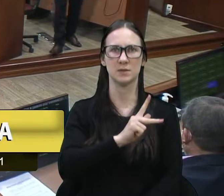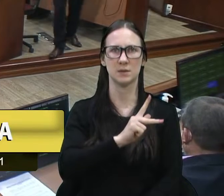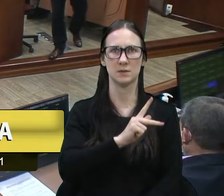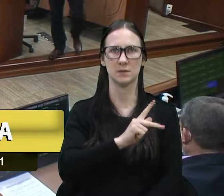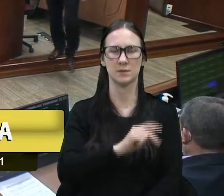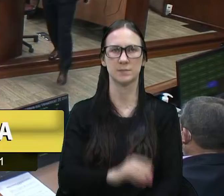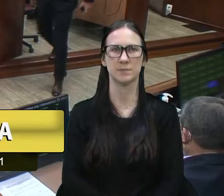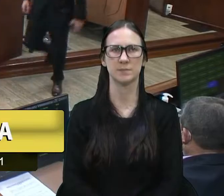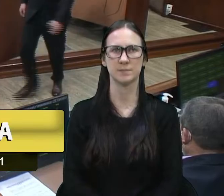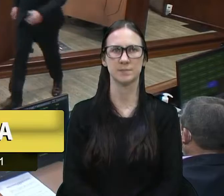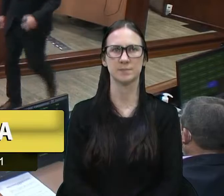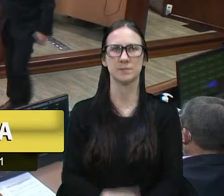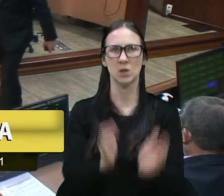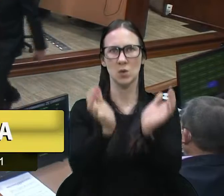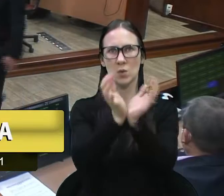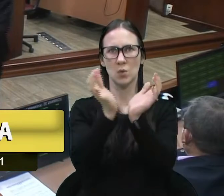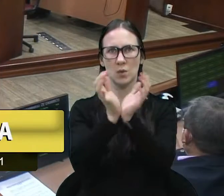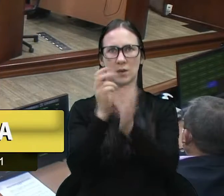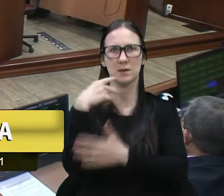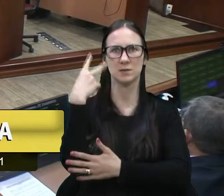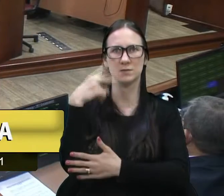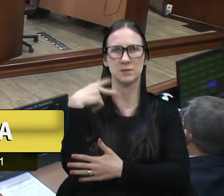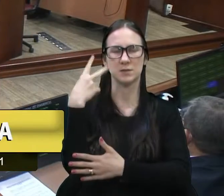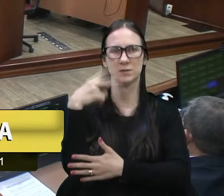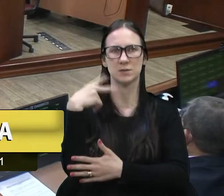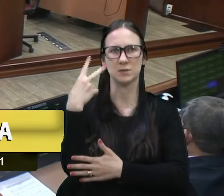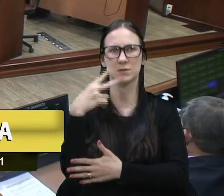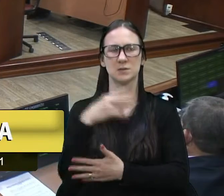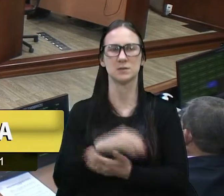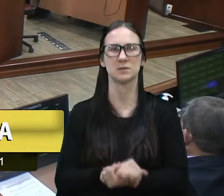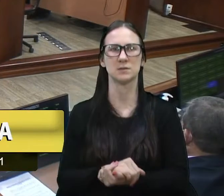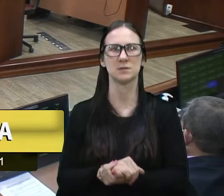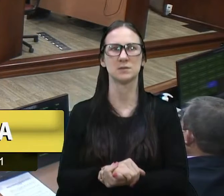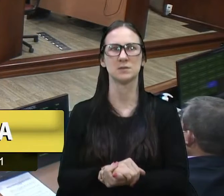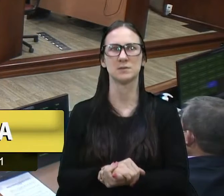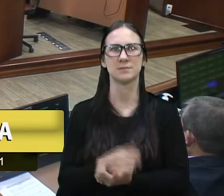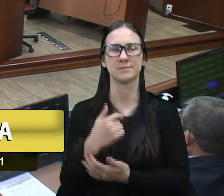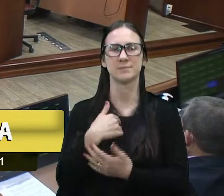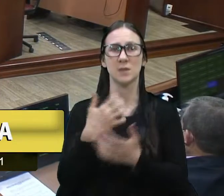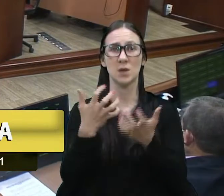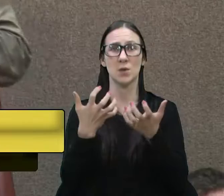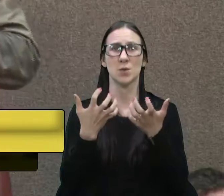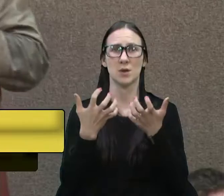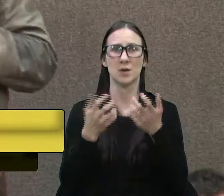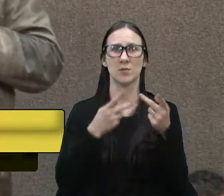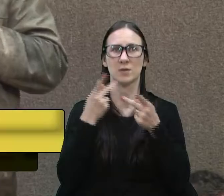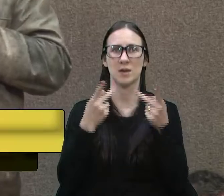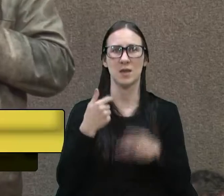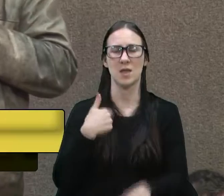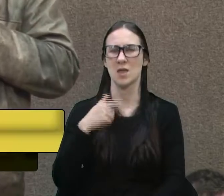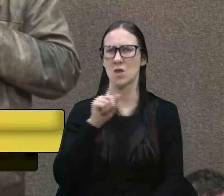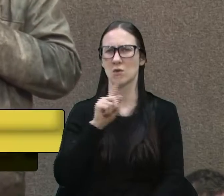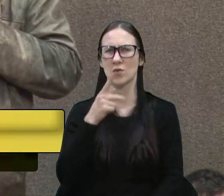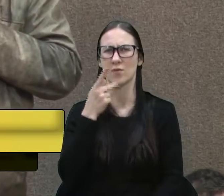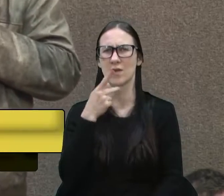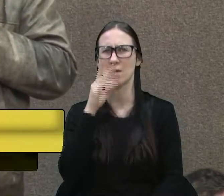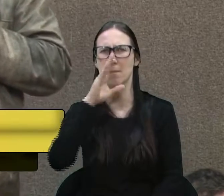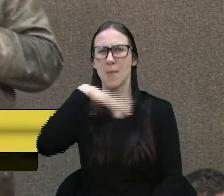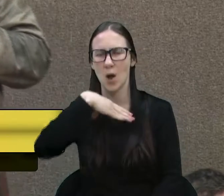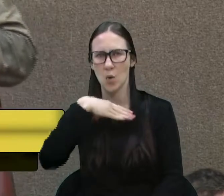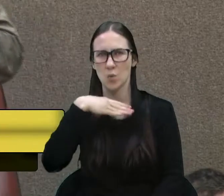nobres colegas, eu quero dizer que eu não falei mal do secretário Giovanni Fontana,